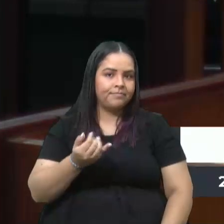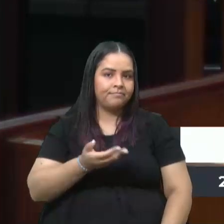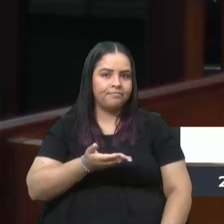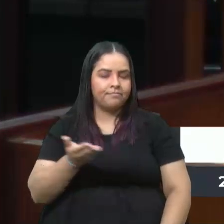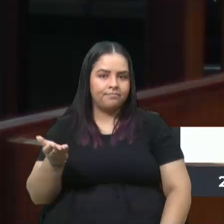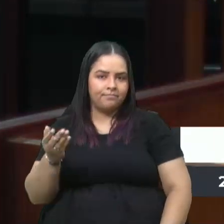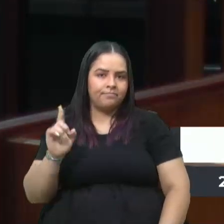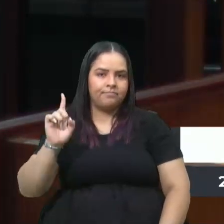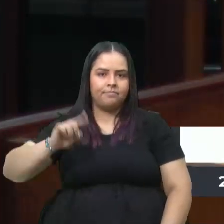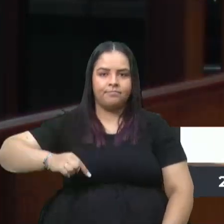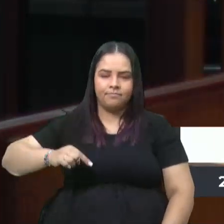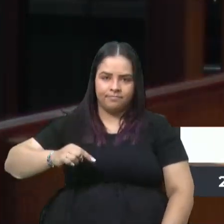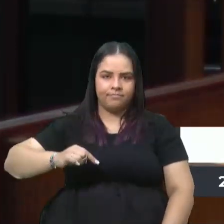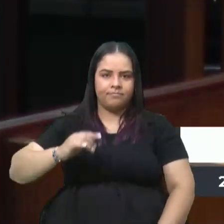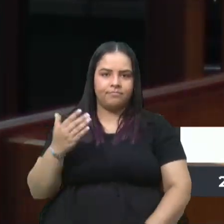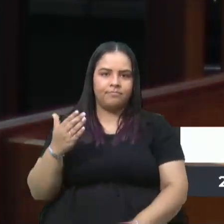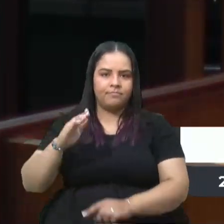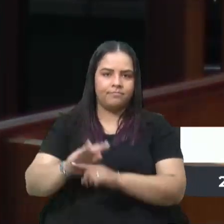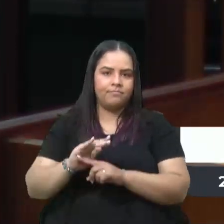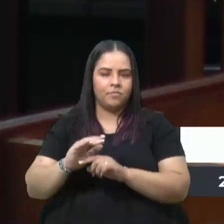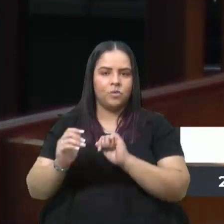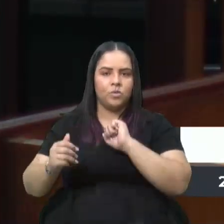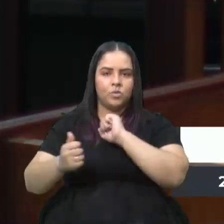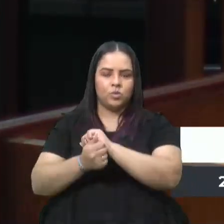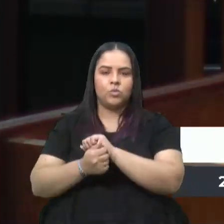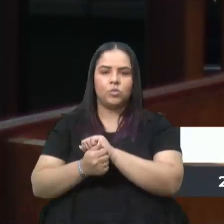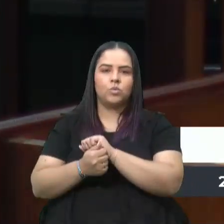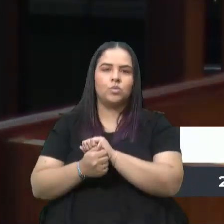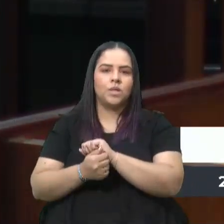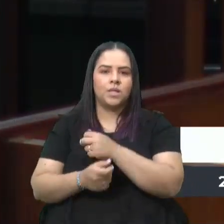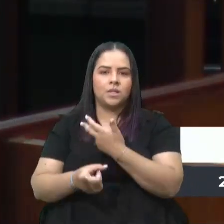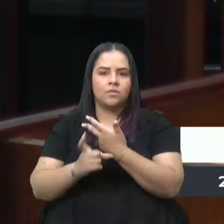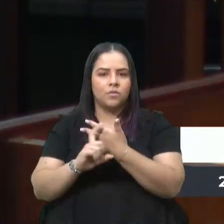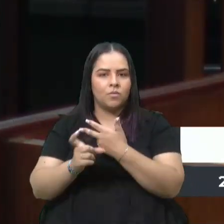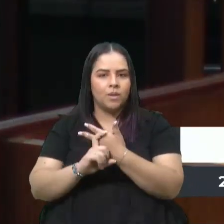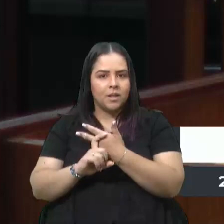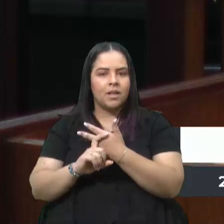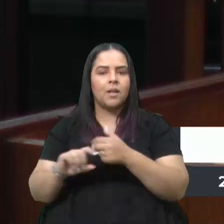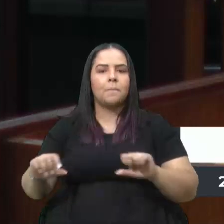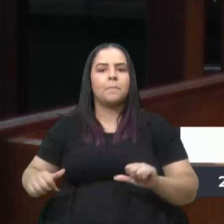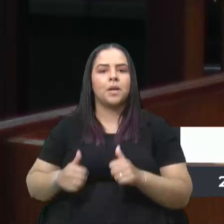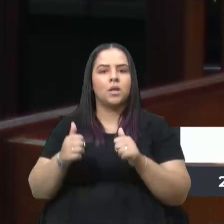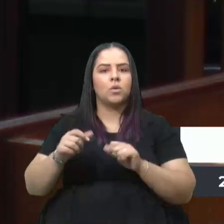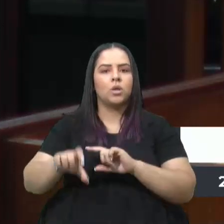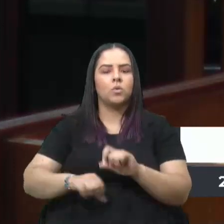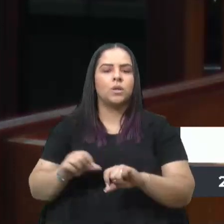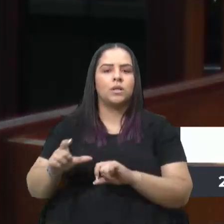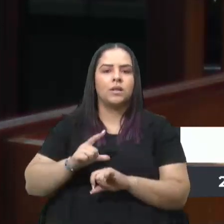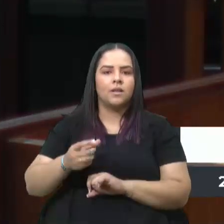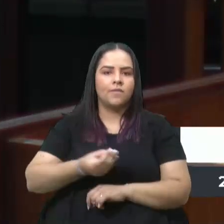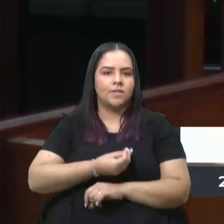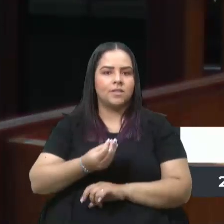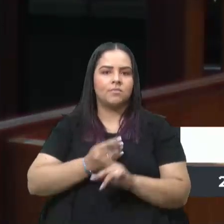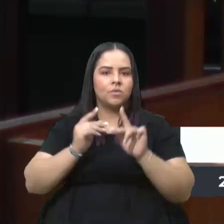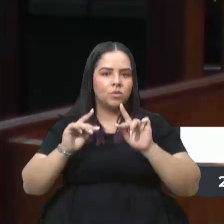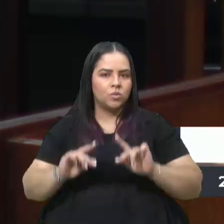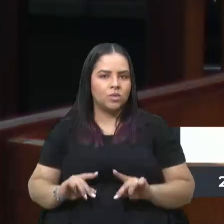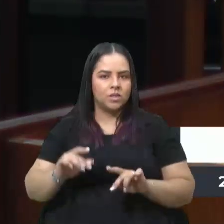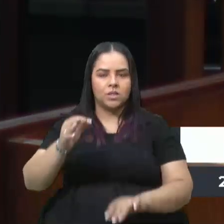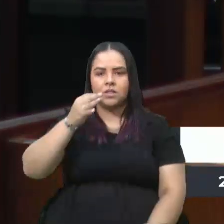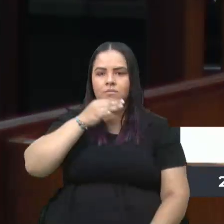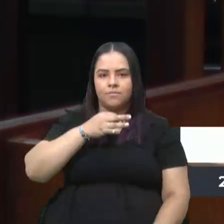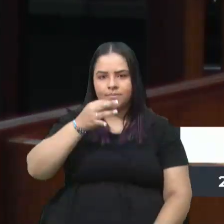elas, é colaborar com o Poder Executivo para as melhorias da vida dos cidadãos e cidadãs